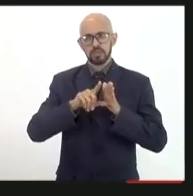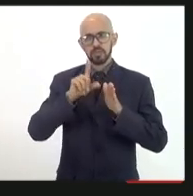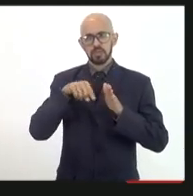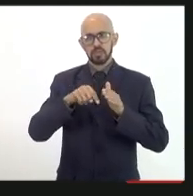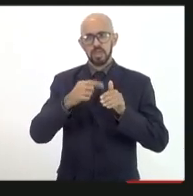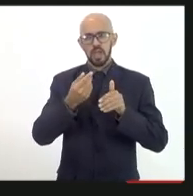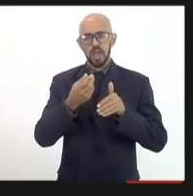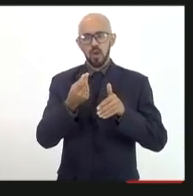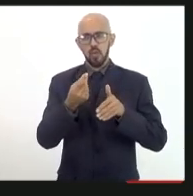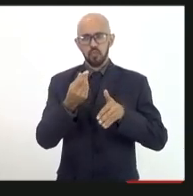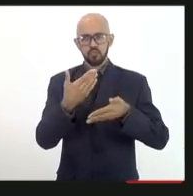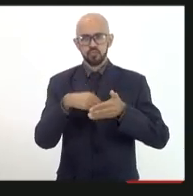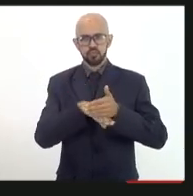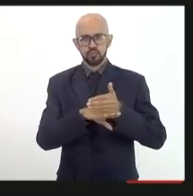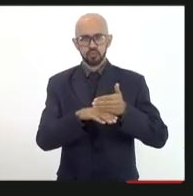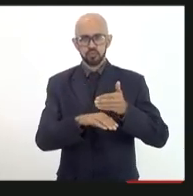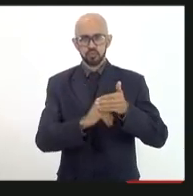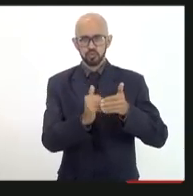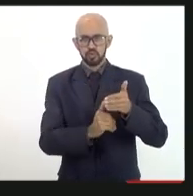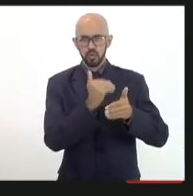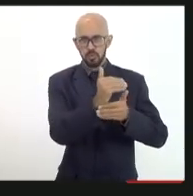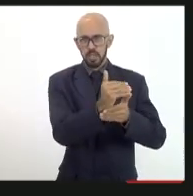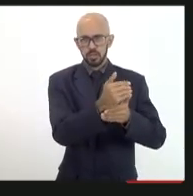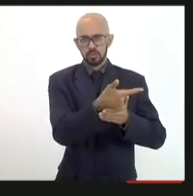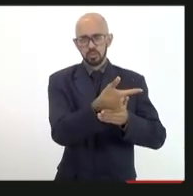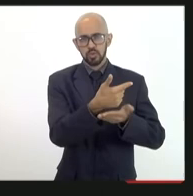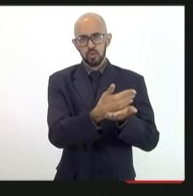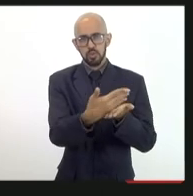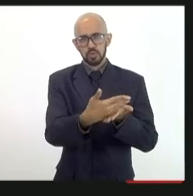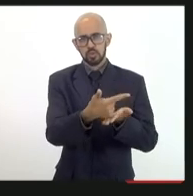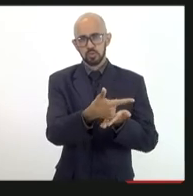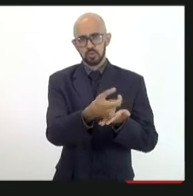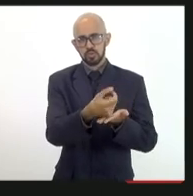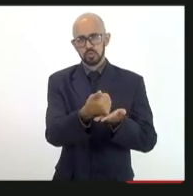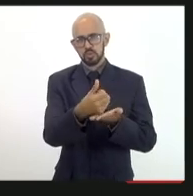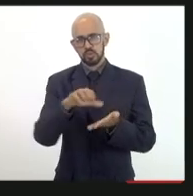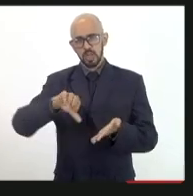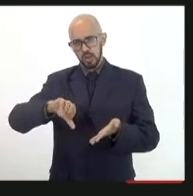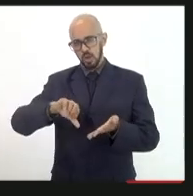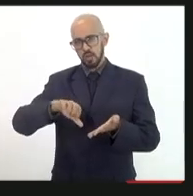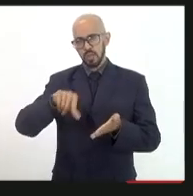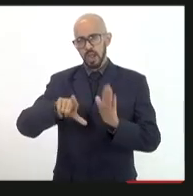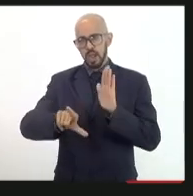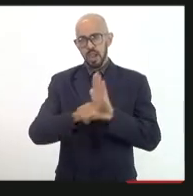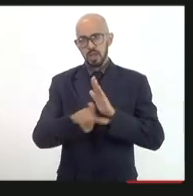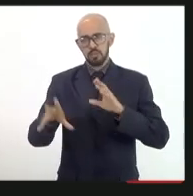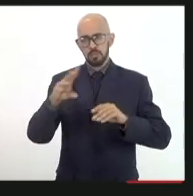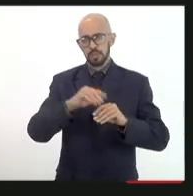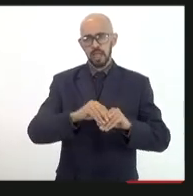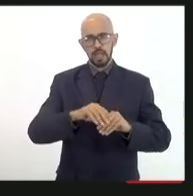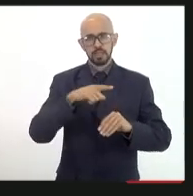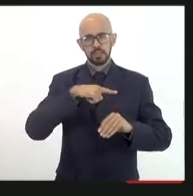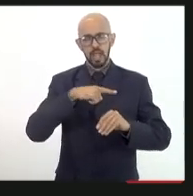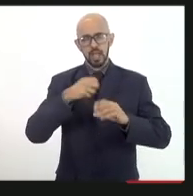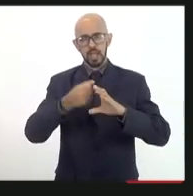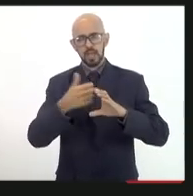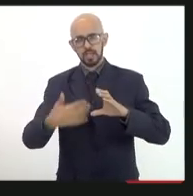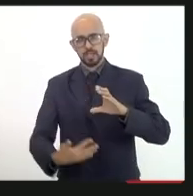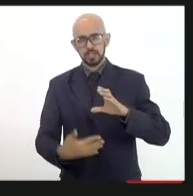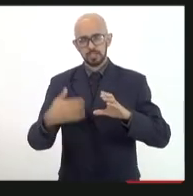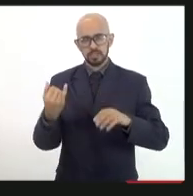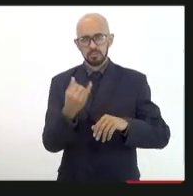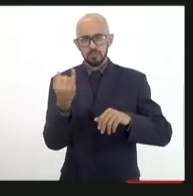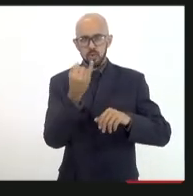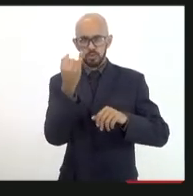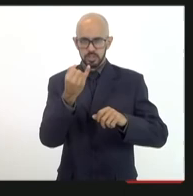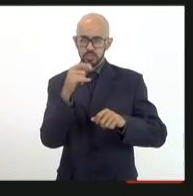soberano deles que já está em vigor desde 2019 a lei complementar que regulamenta tem aspectos muito interessantes que eu acho que vale a